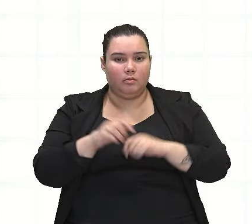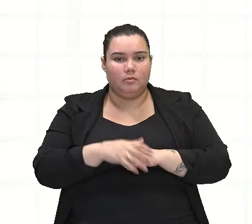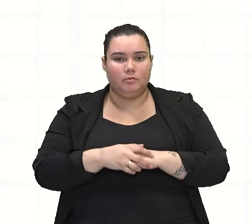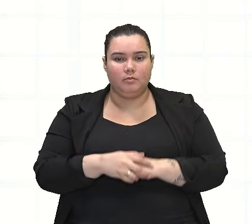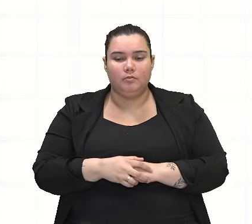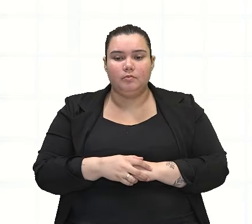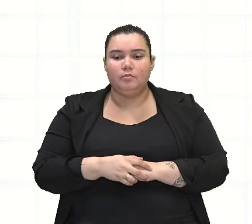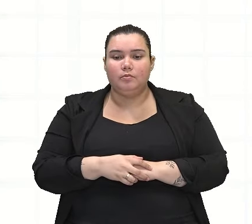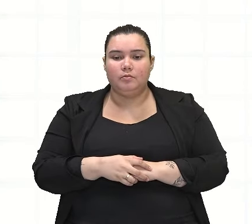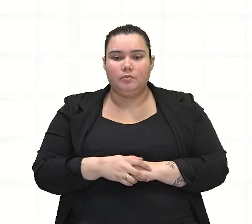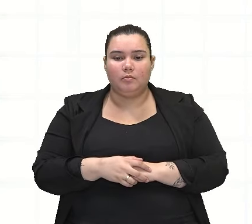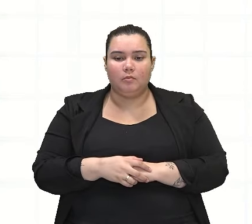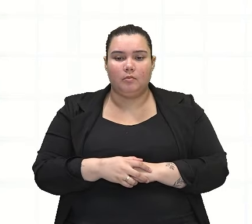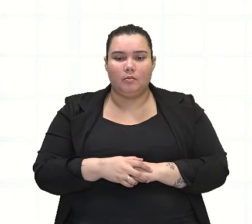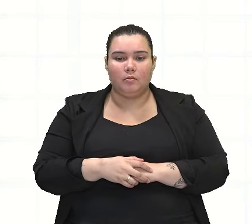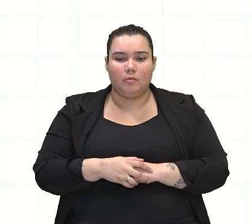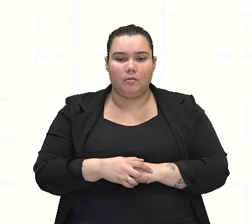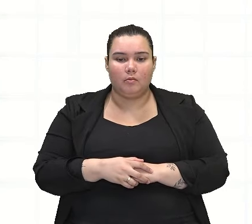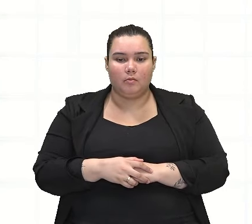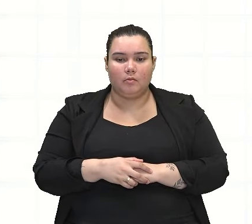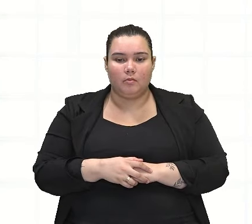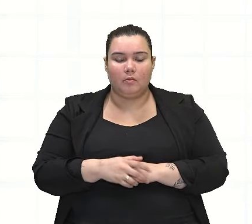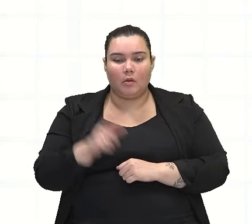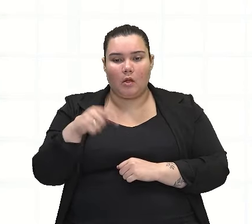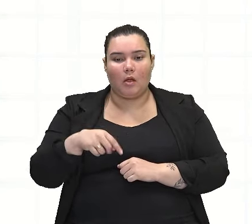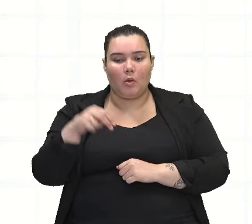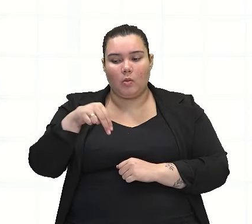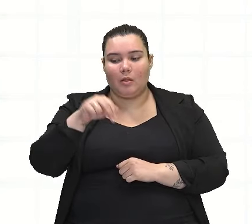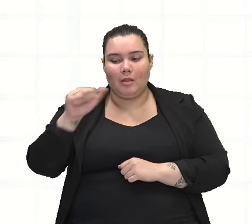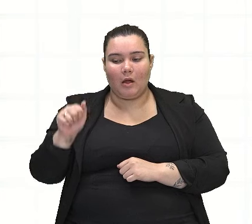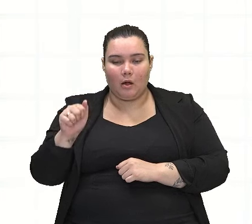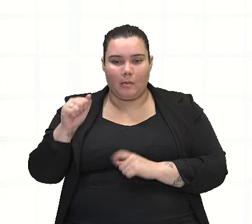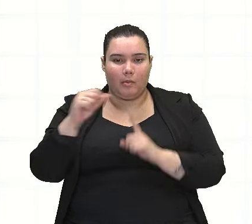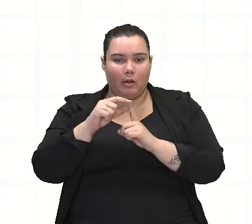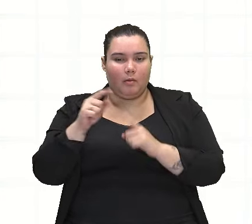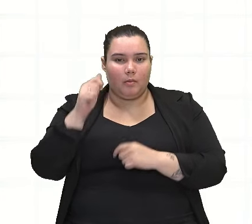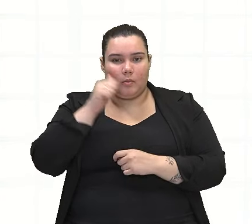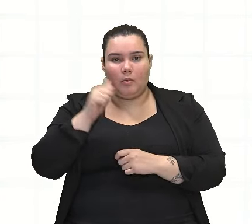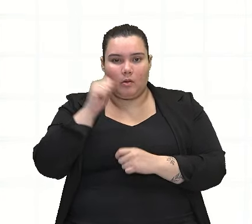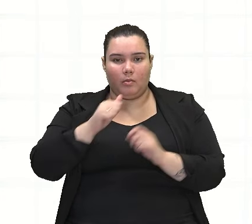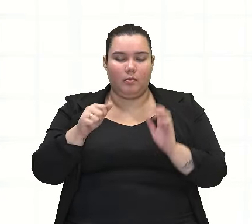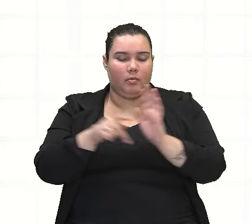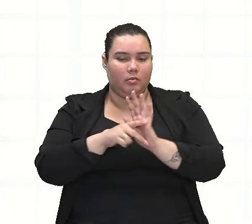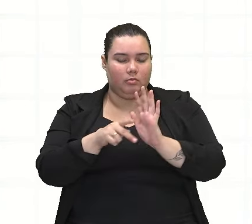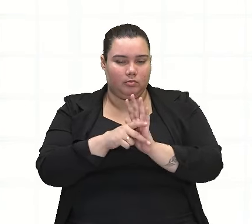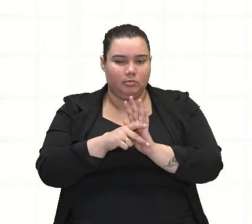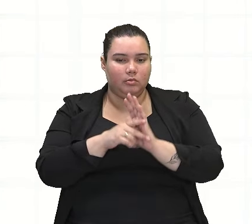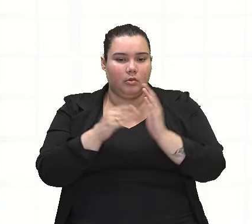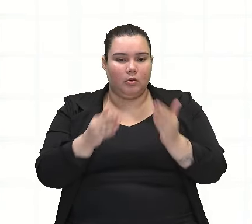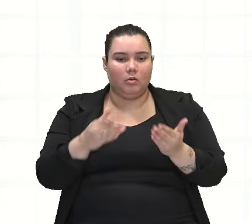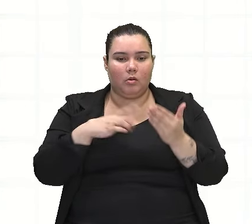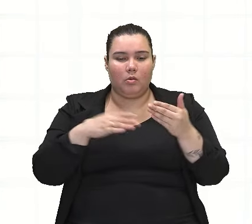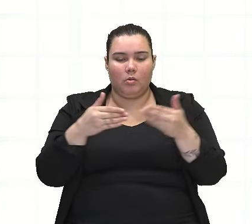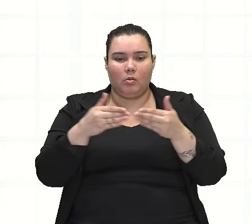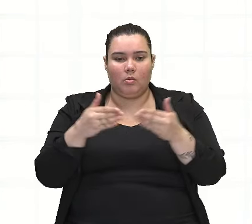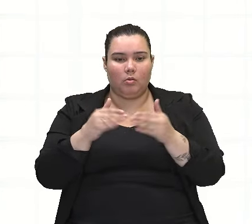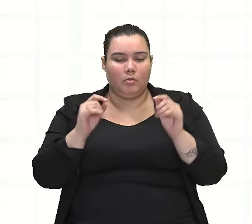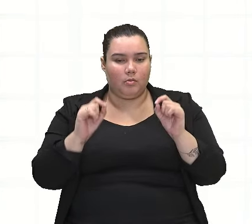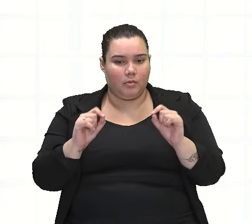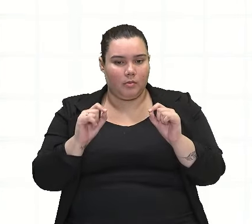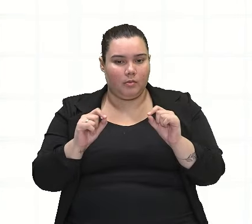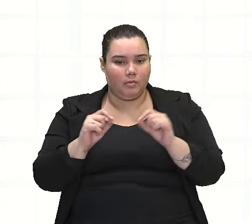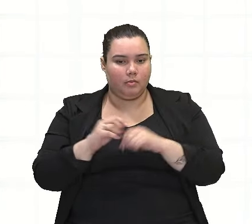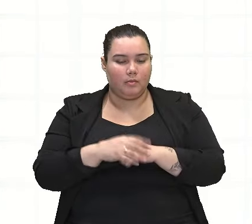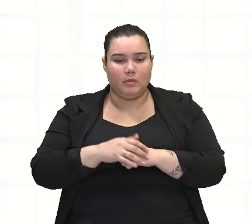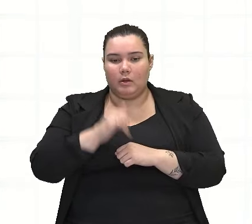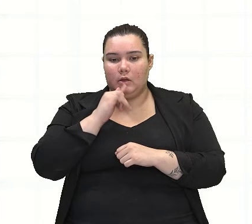exatamente um artigo feminino. Então, esse artigo feminino está concordando com quem? Está concordando